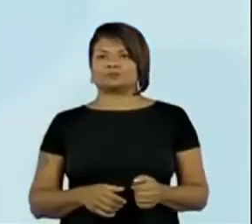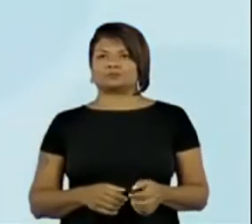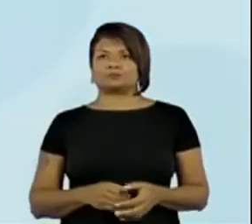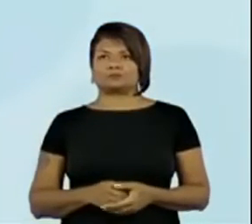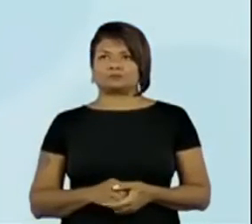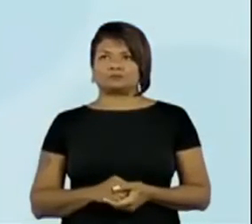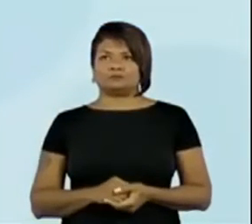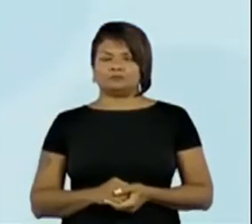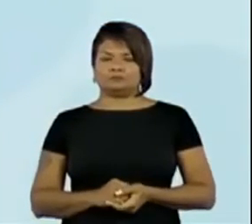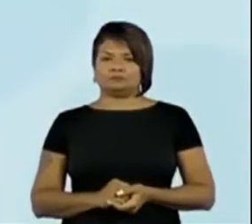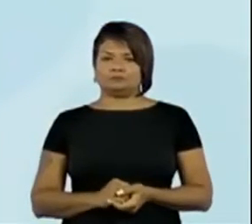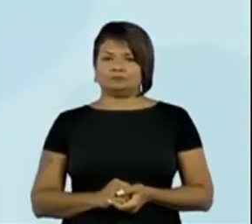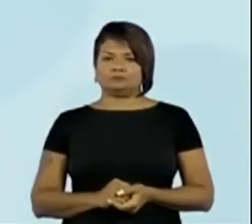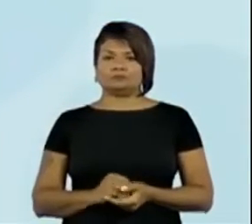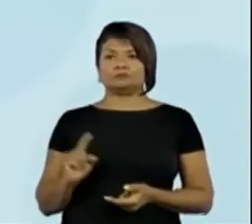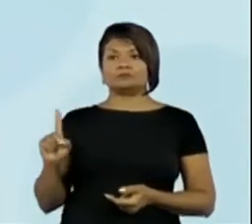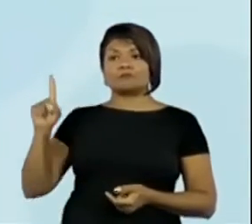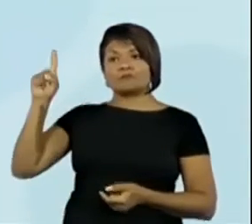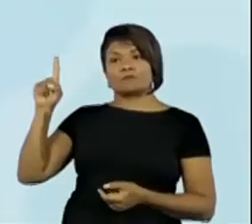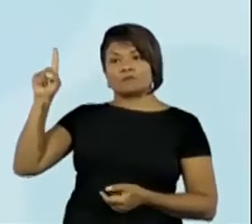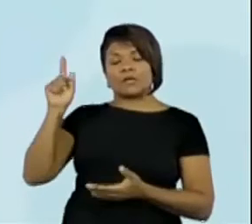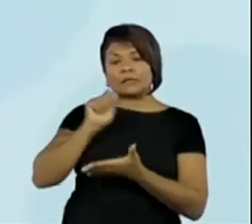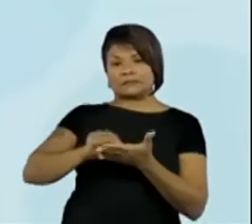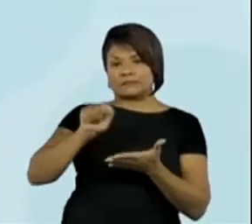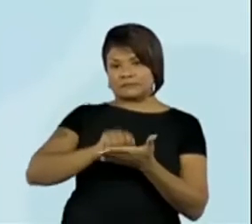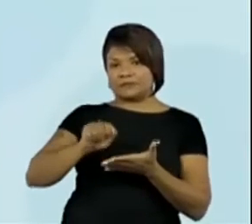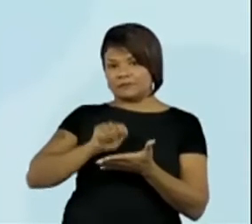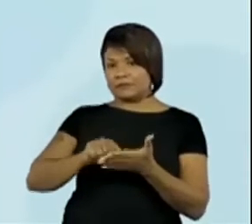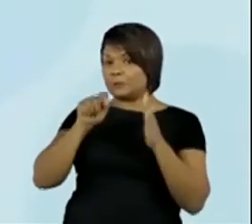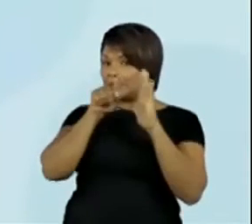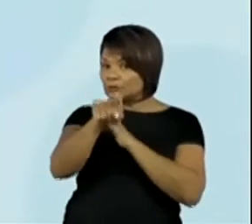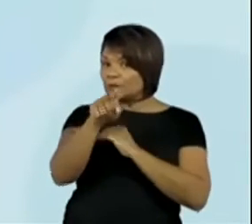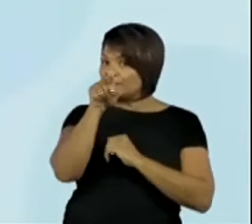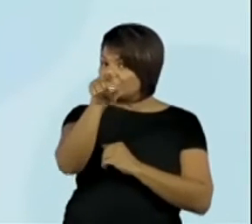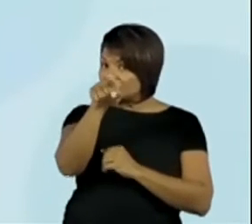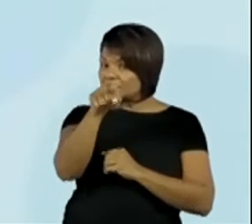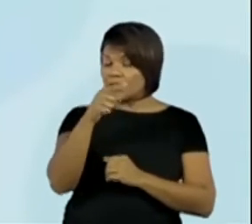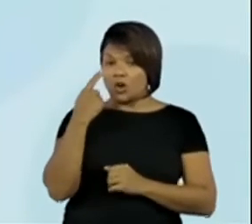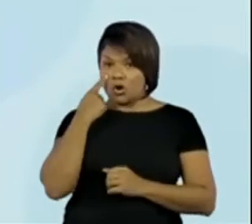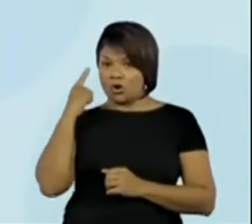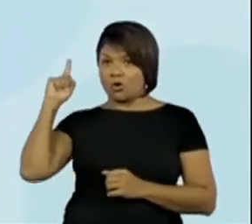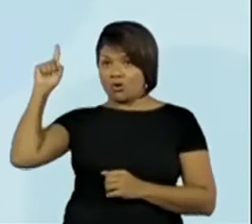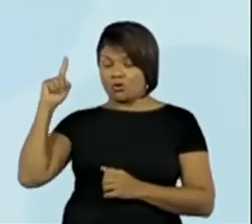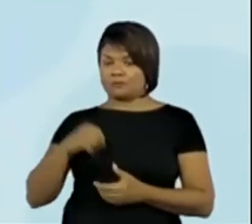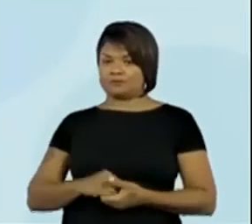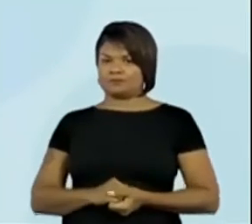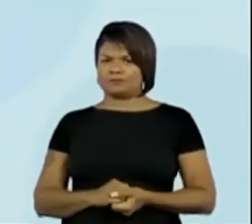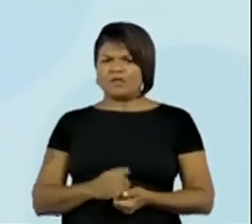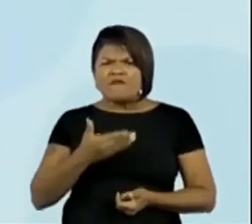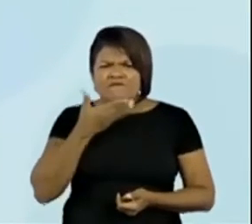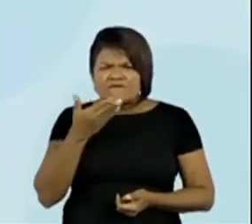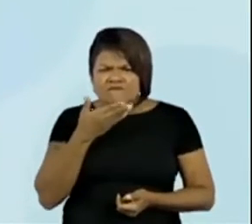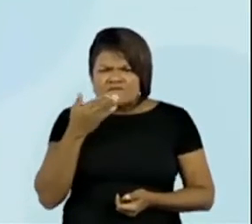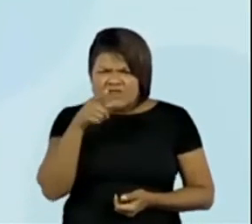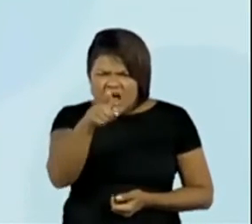fácil